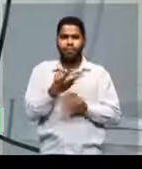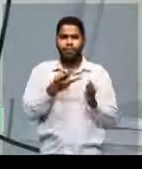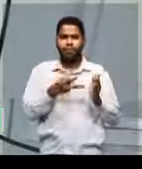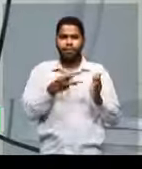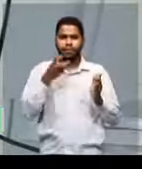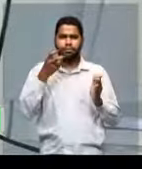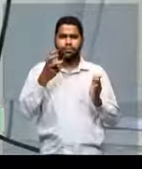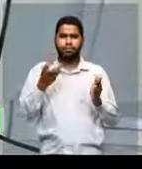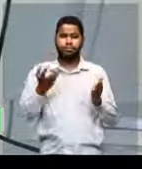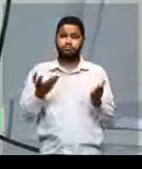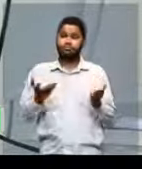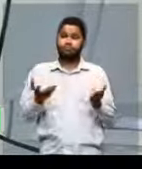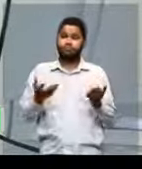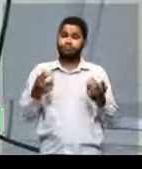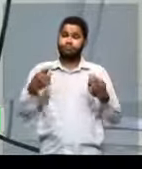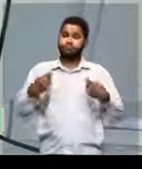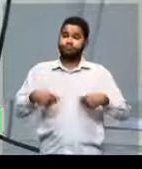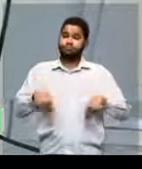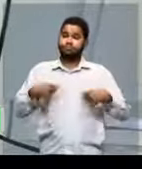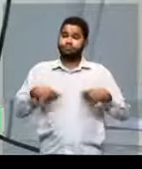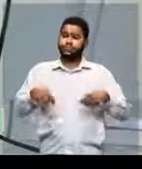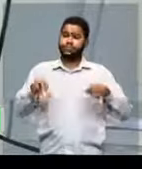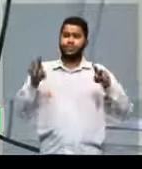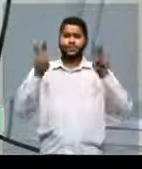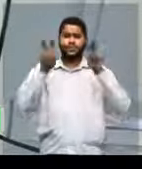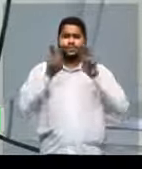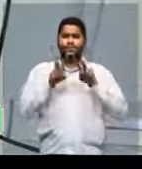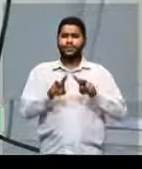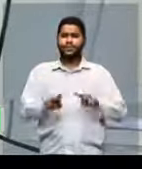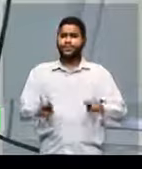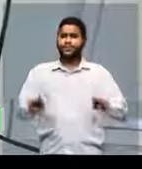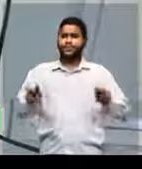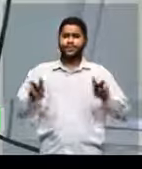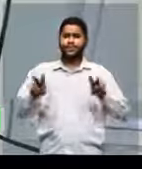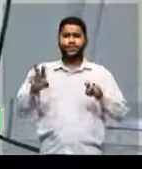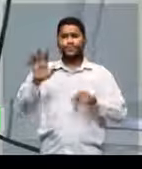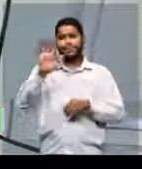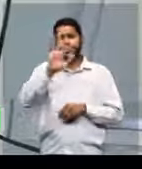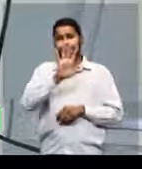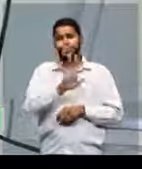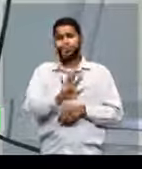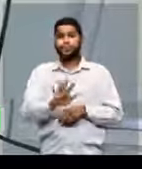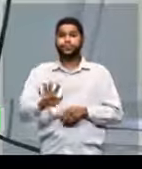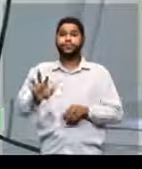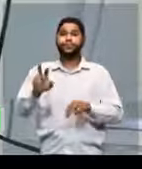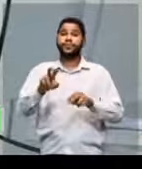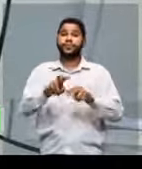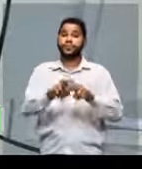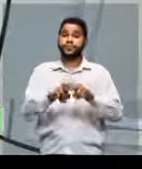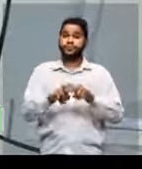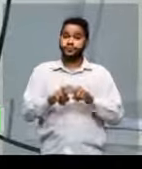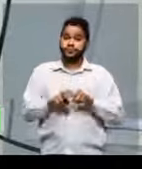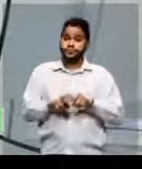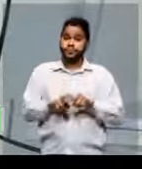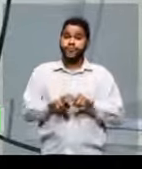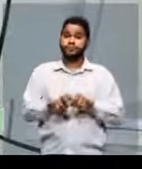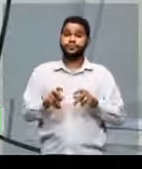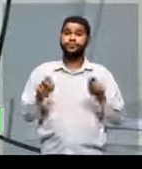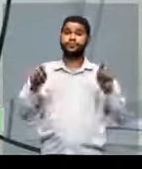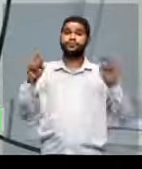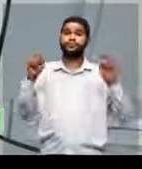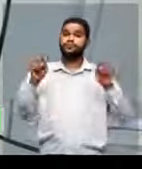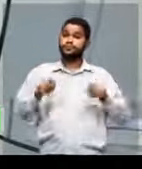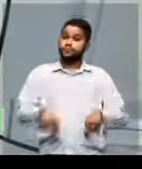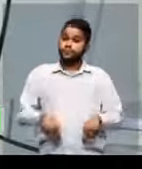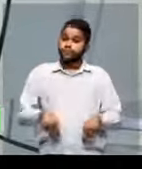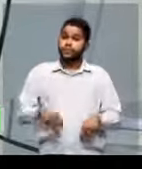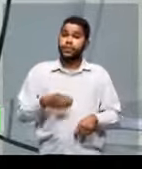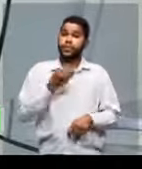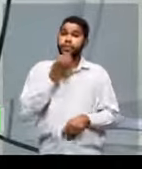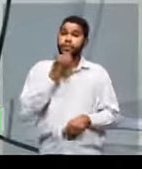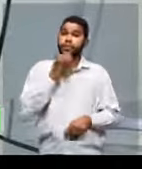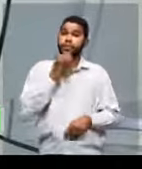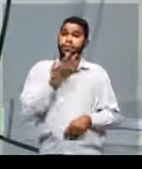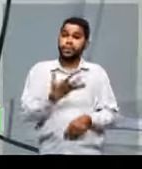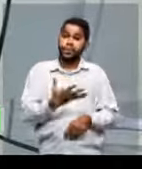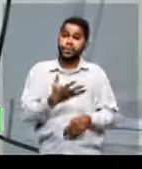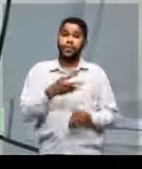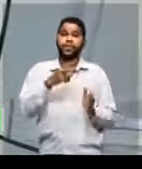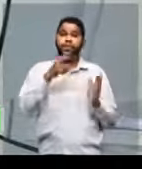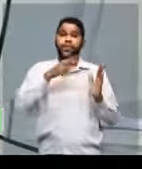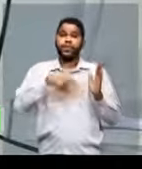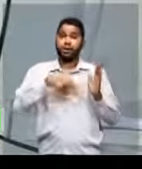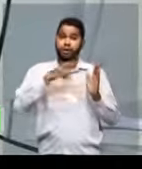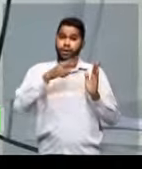texto. Ela precisa ter visão de mundo. Então, para isso, você tem que ter a capacidade, uma boa capacidade de